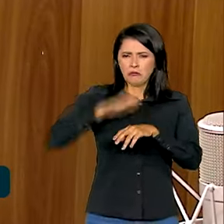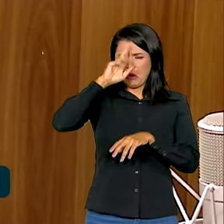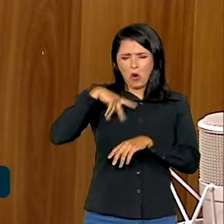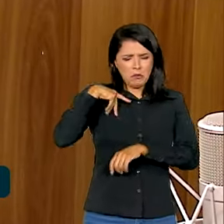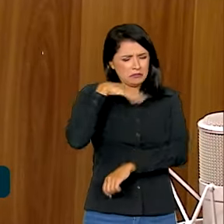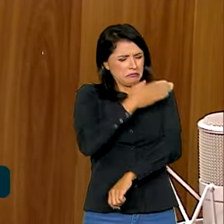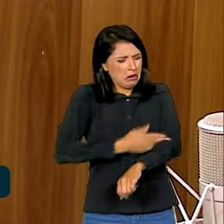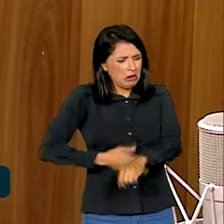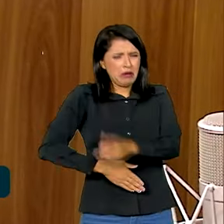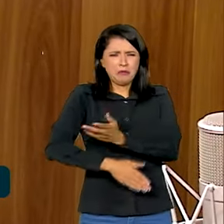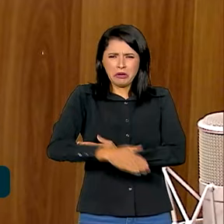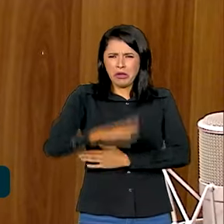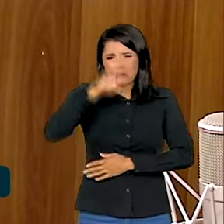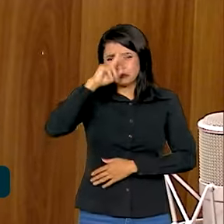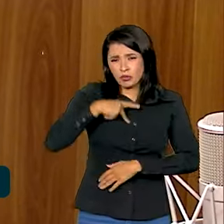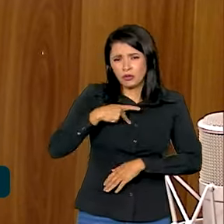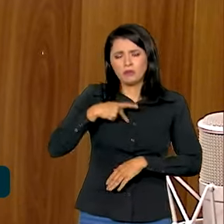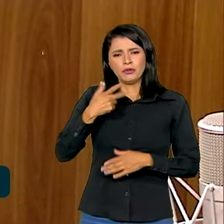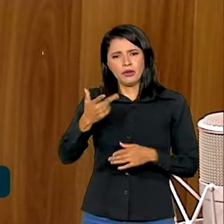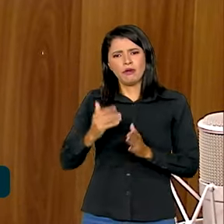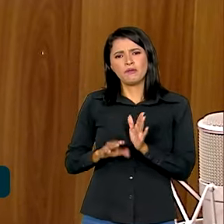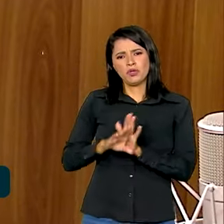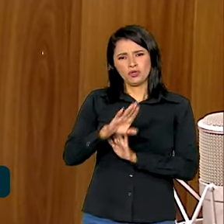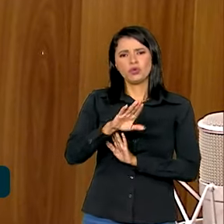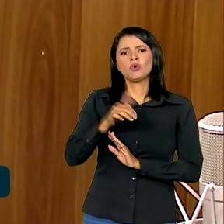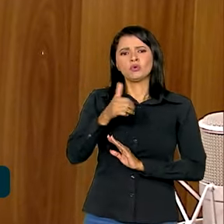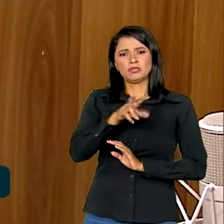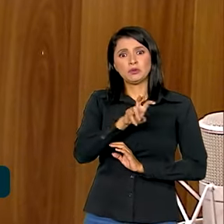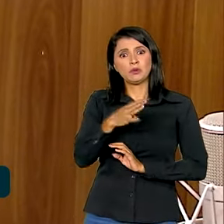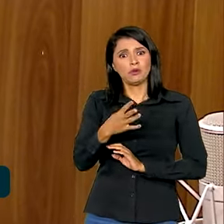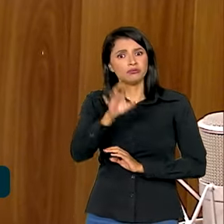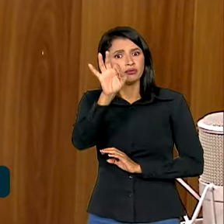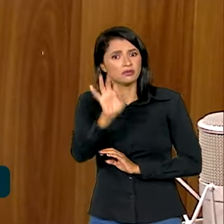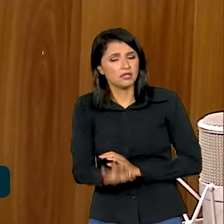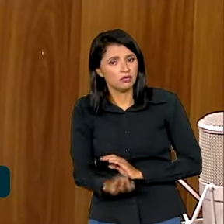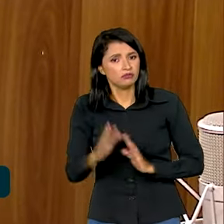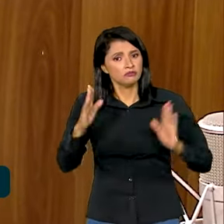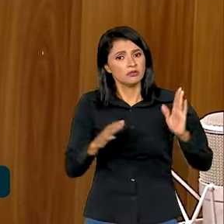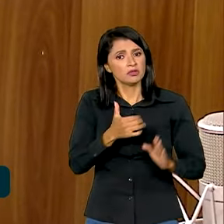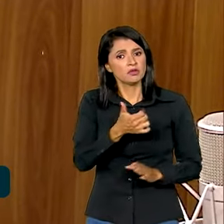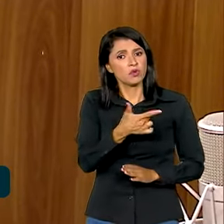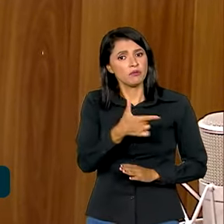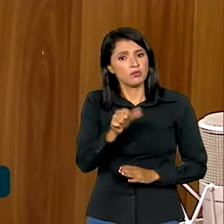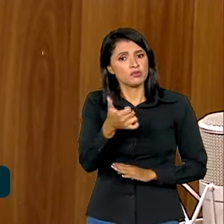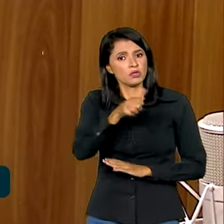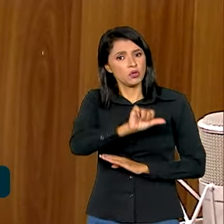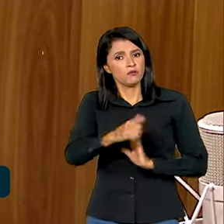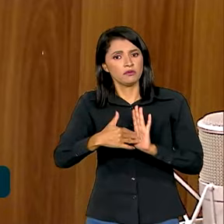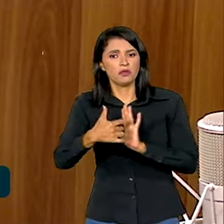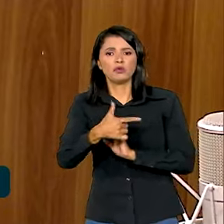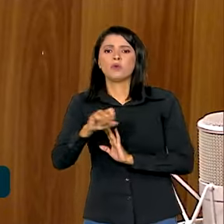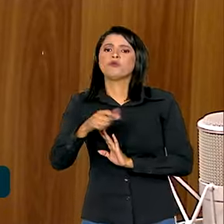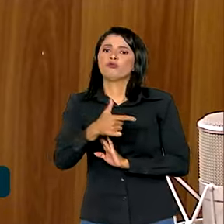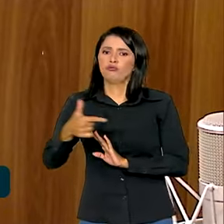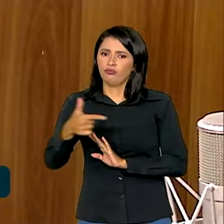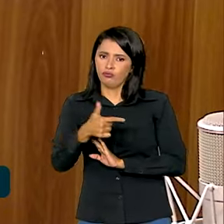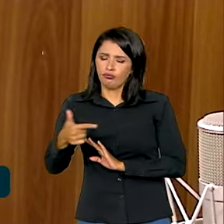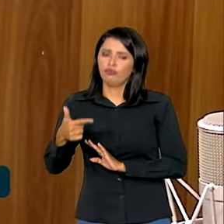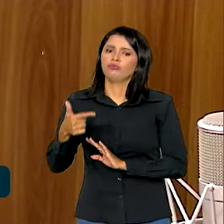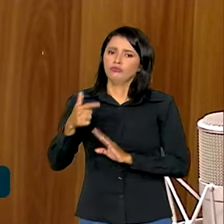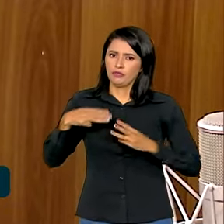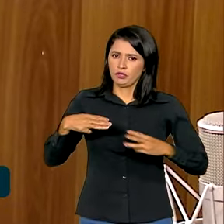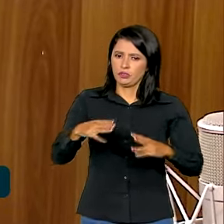64% foi o crescimento entre 19 e 22, números do Ministério da Saúde. Eles indicam que tem alguma coisa